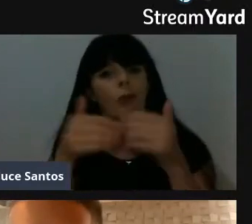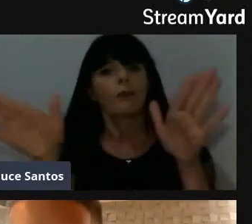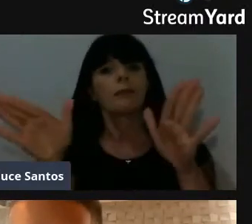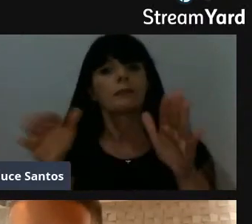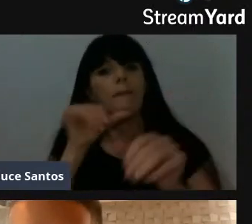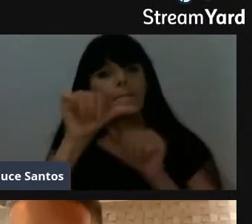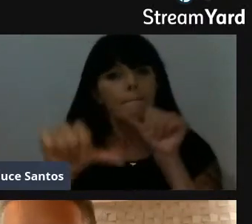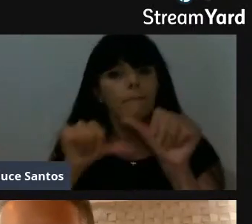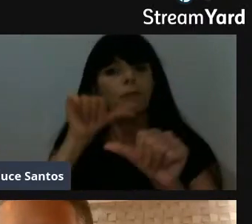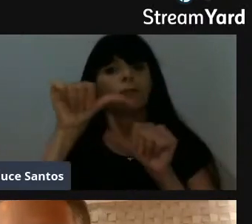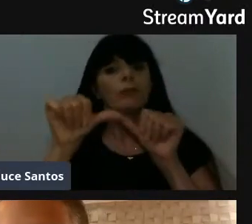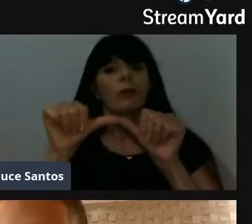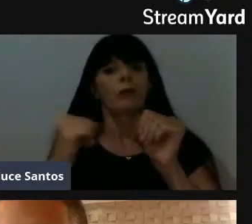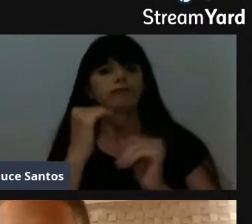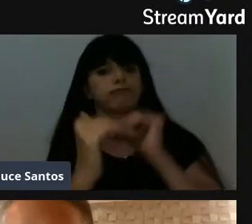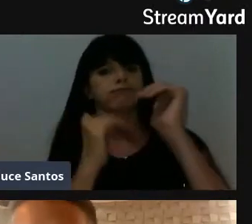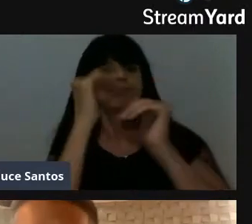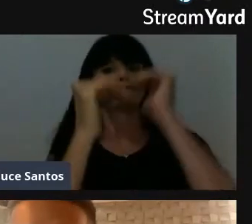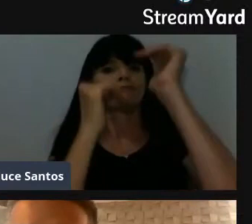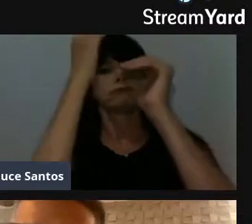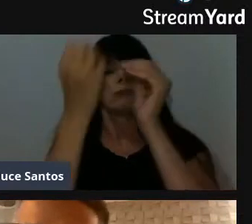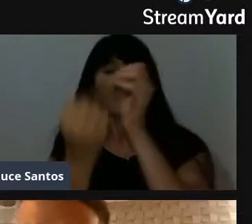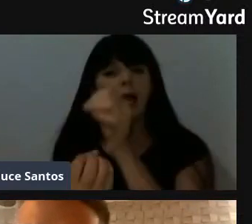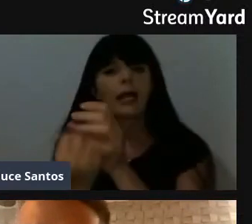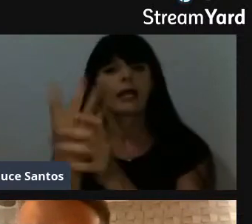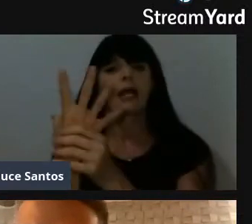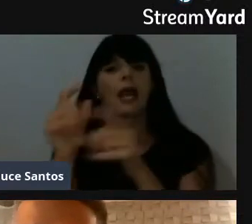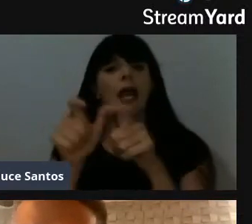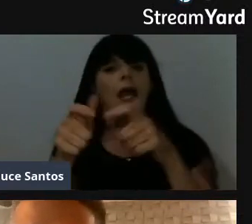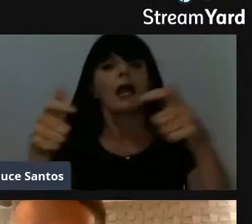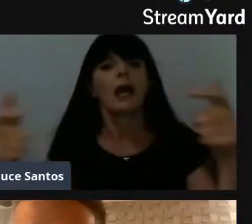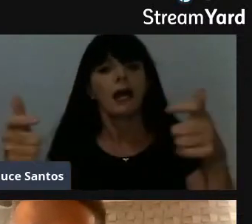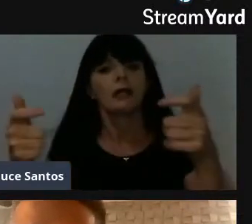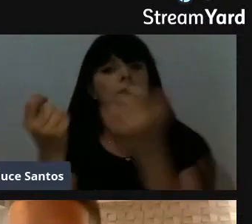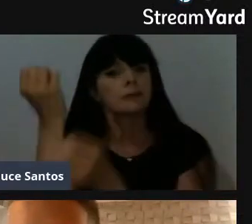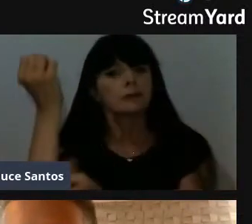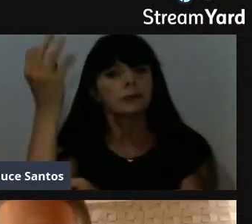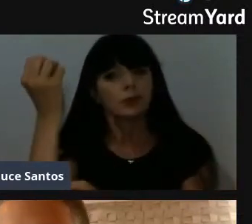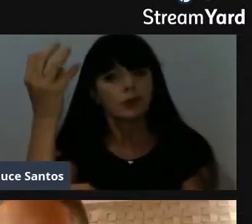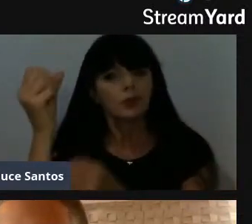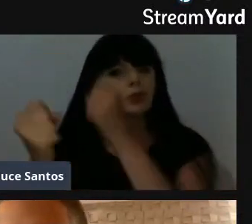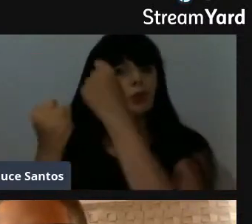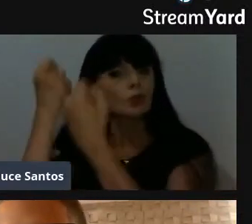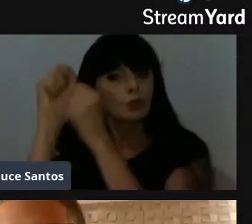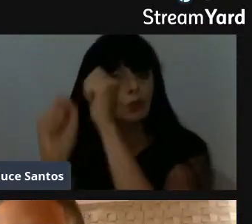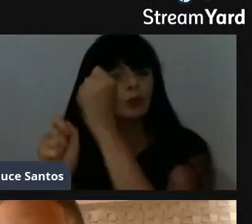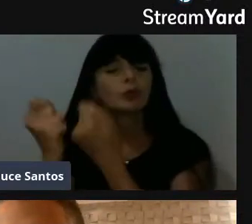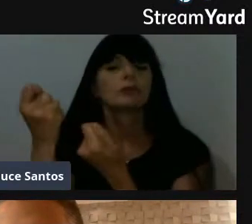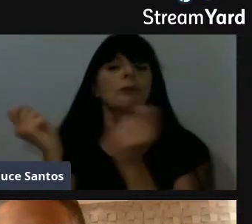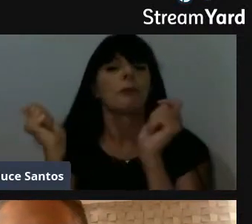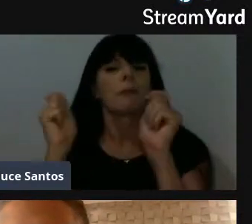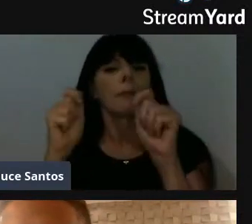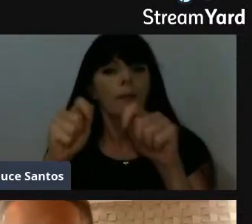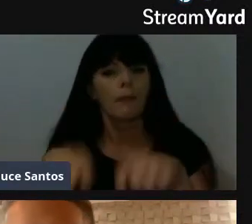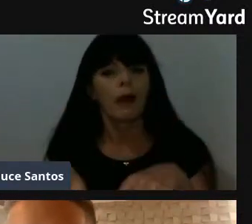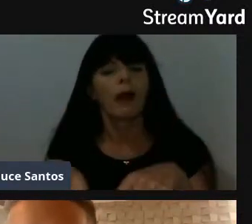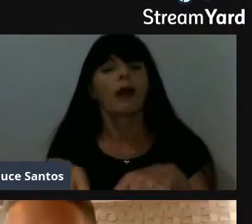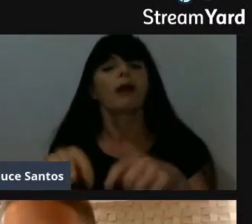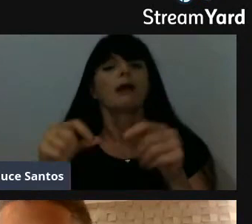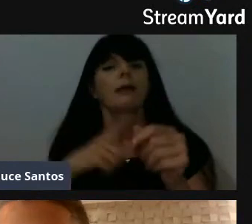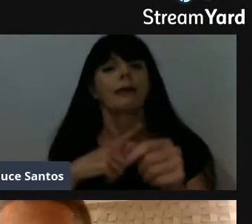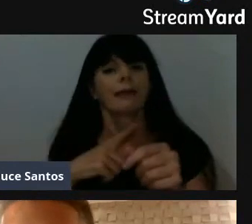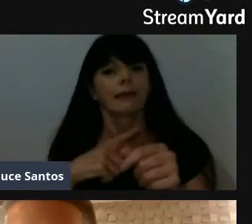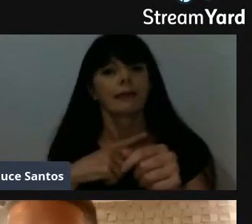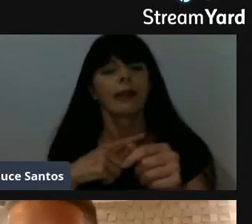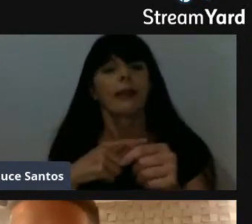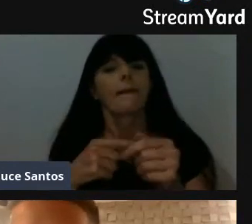cenário aqui na nossa cidade, criar grandes indústrias, possibilitar mesmo que haja mesmo a fabricação de produtos aqui,